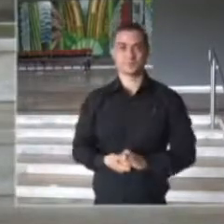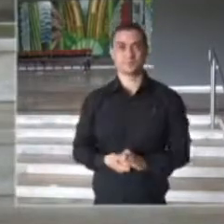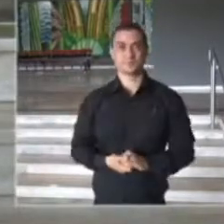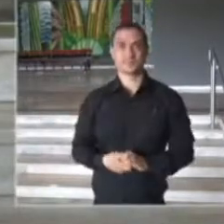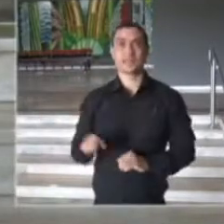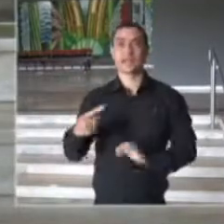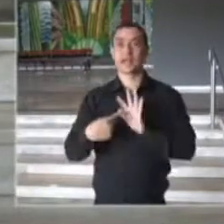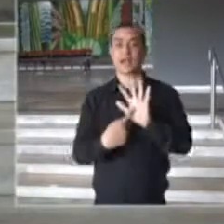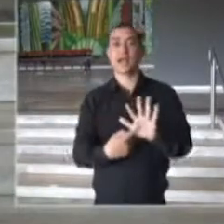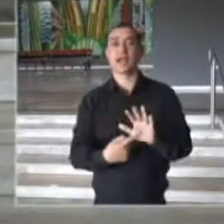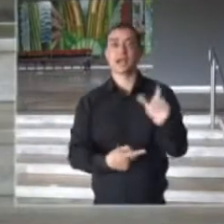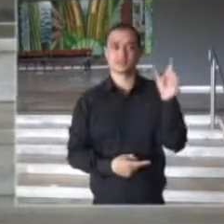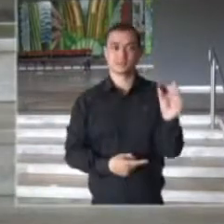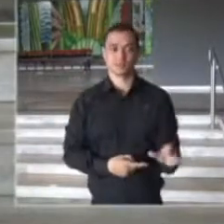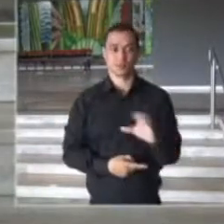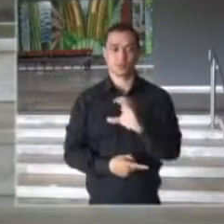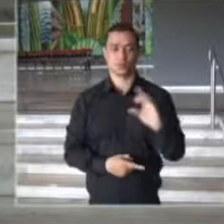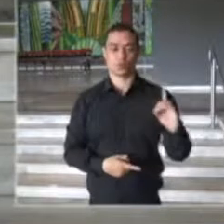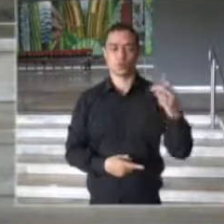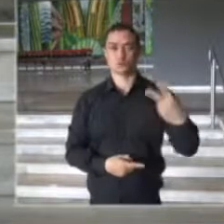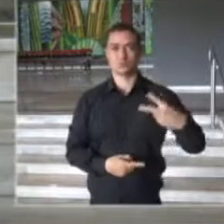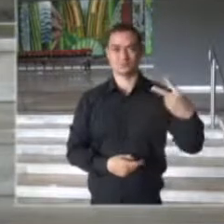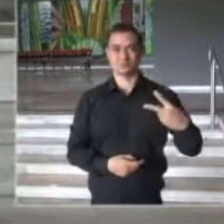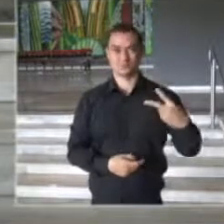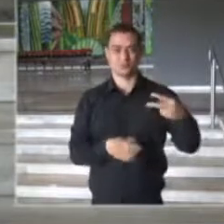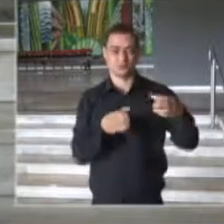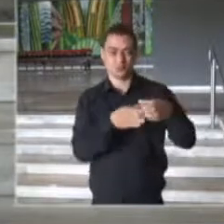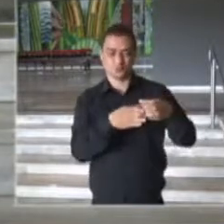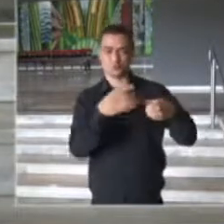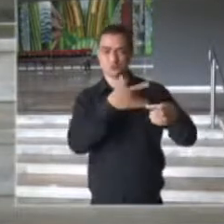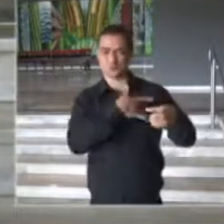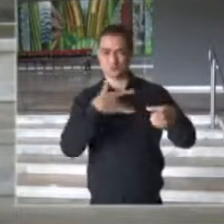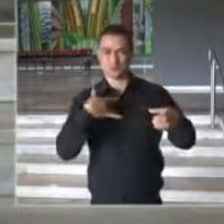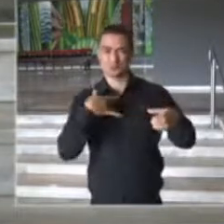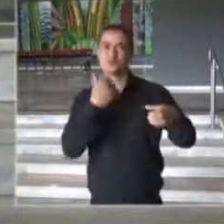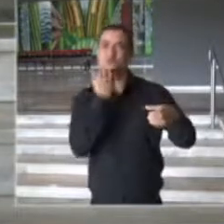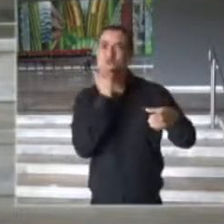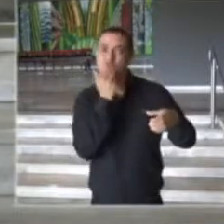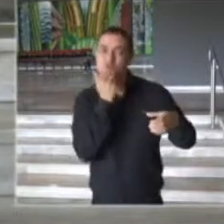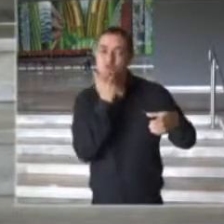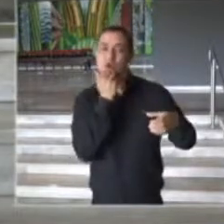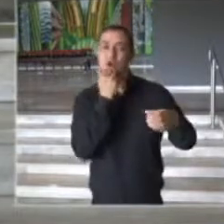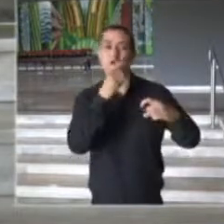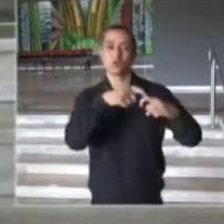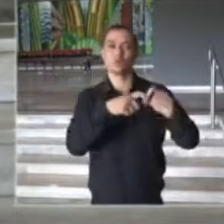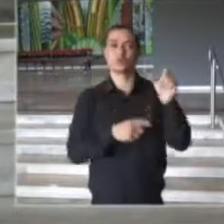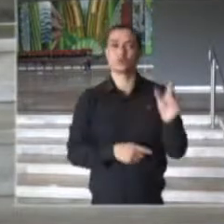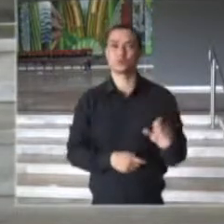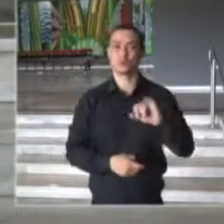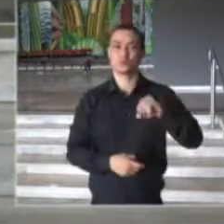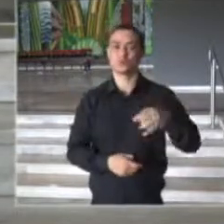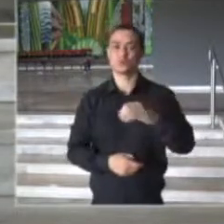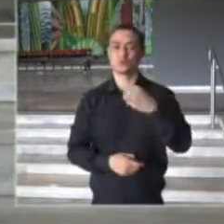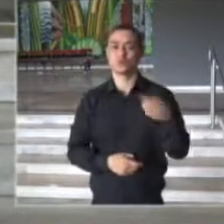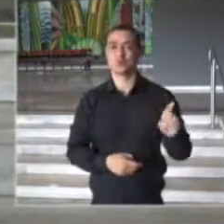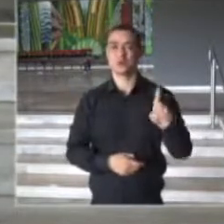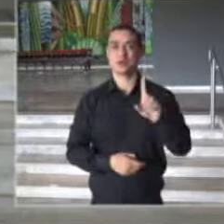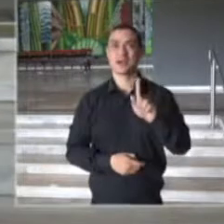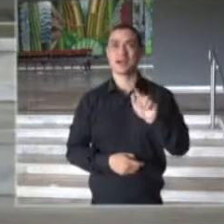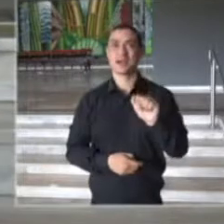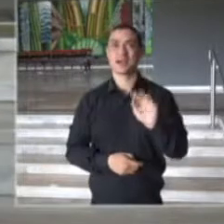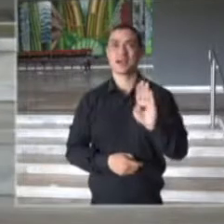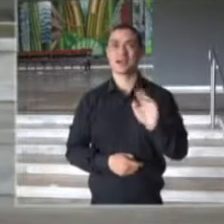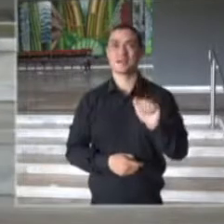será apresentado pelo nosso coordenador executivo do Comitê Científico do Estado de São Paulo, doutor João Gabardo. E ele fala sobre